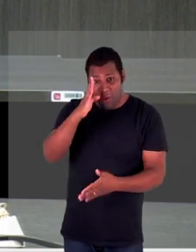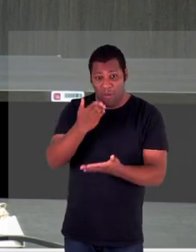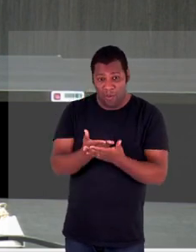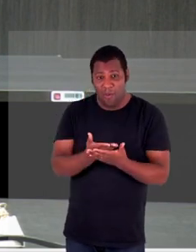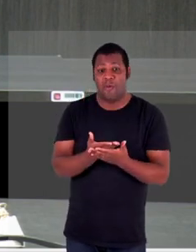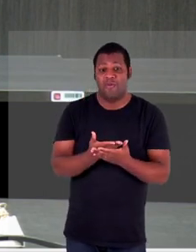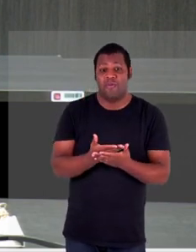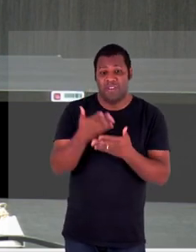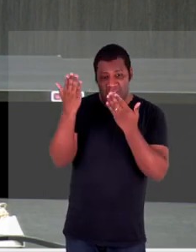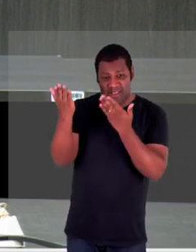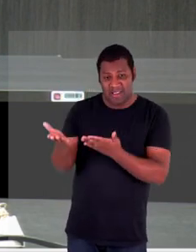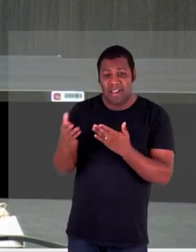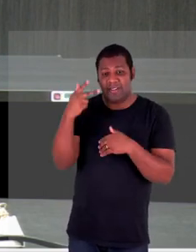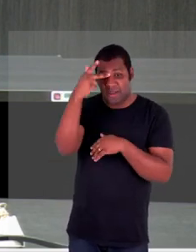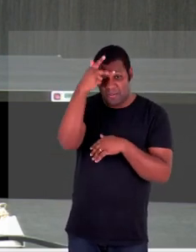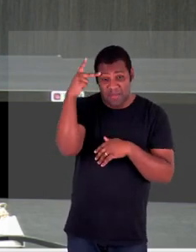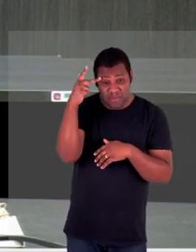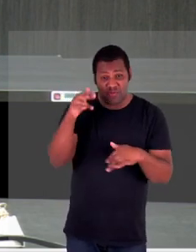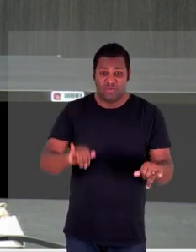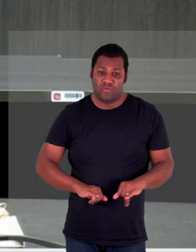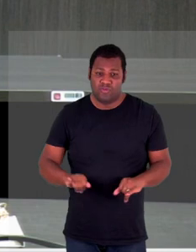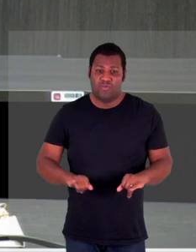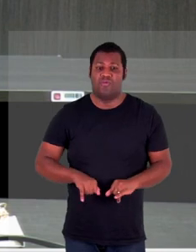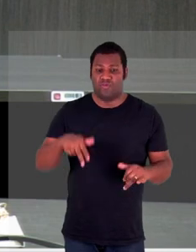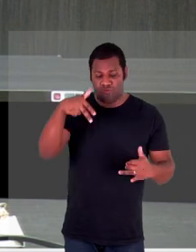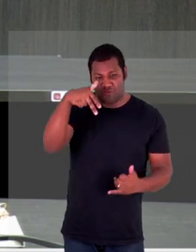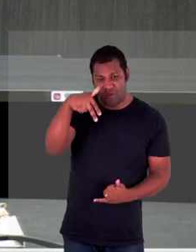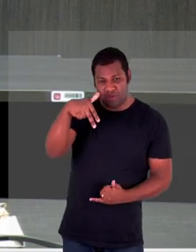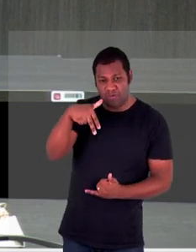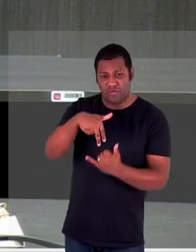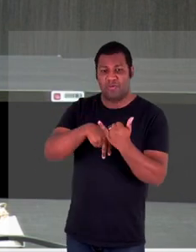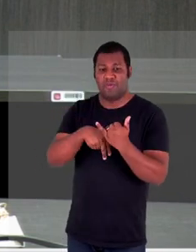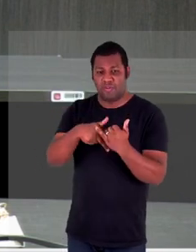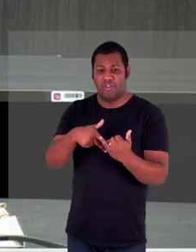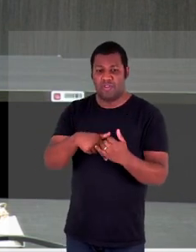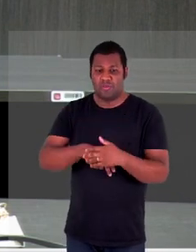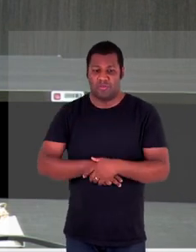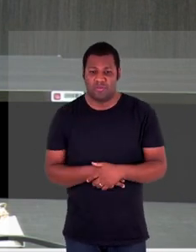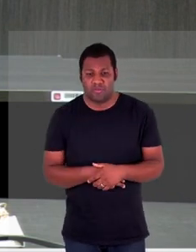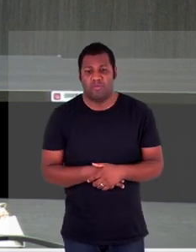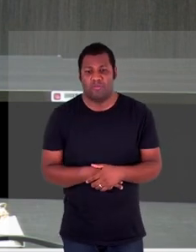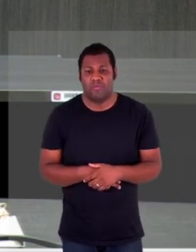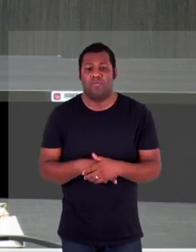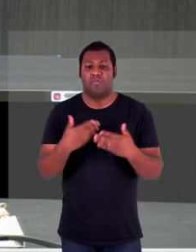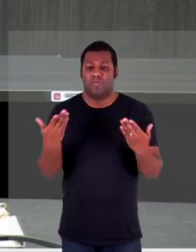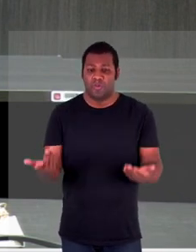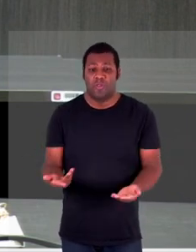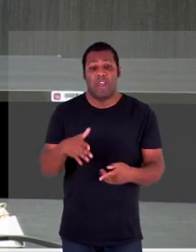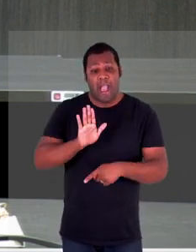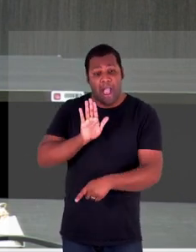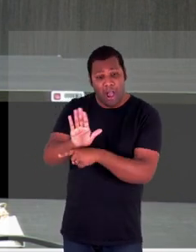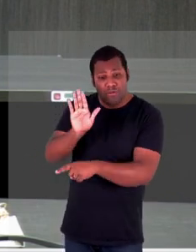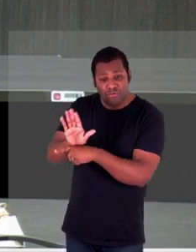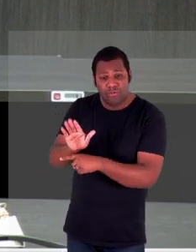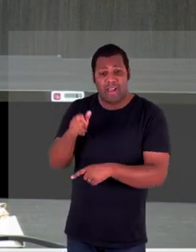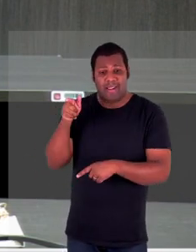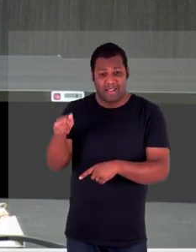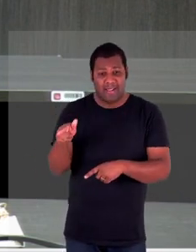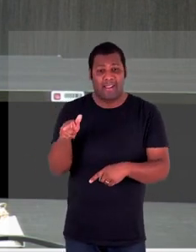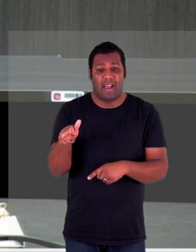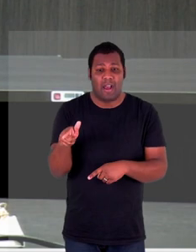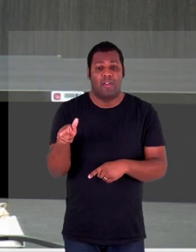pessoas já vitimadas e seja pelo encaminhamento as redes de apoio que